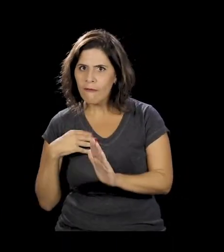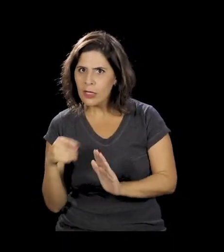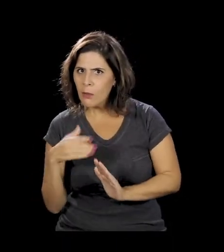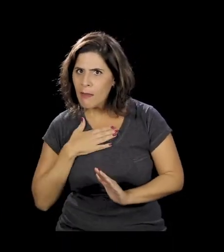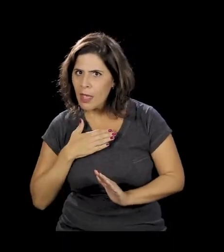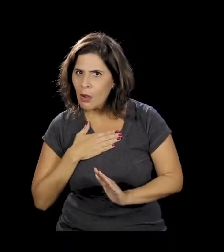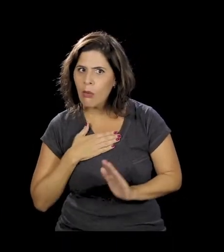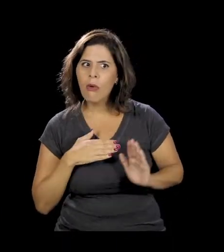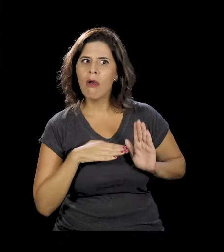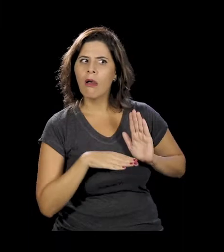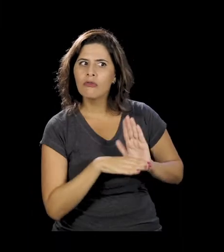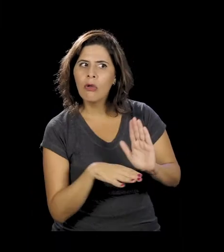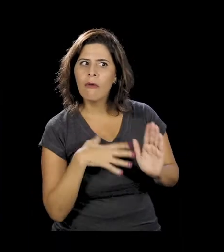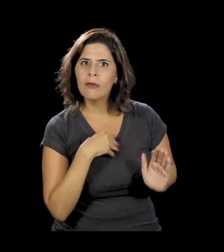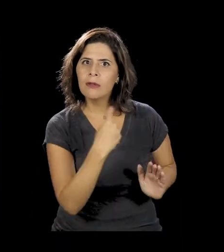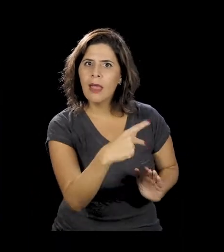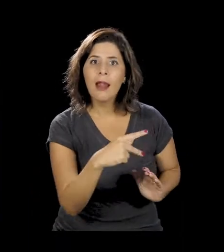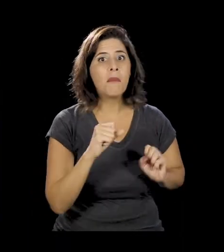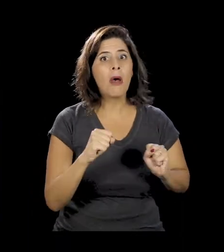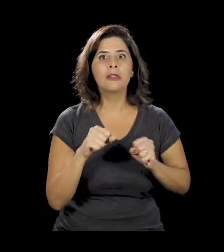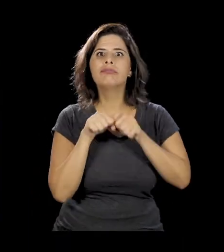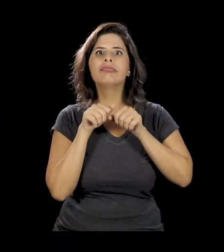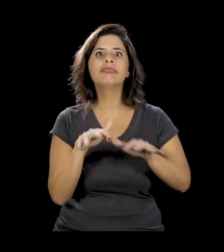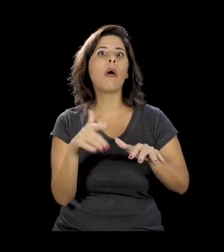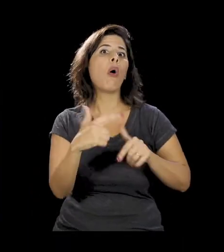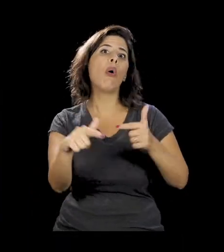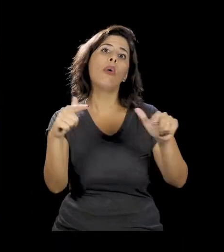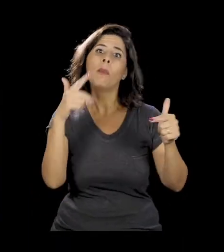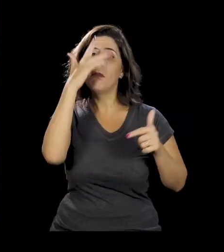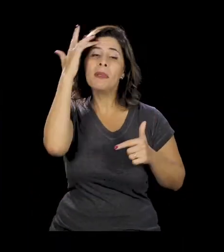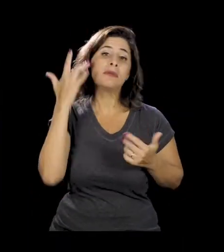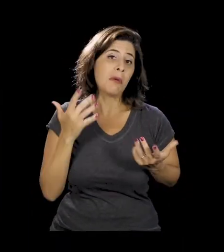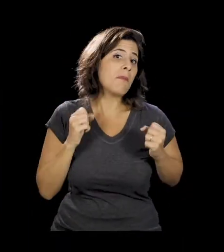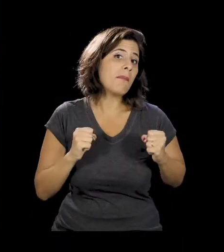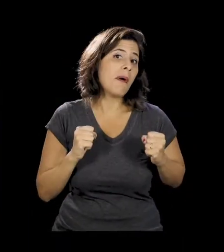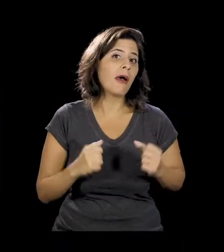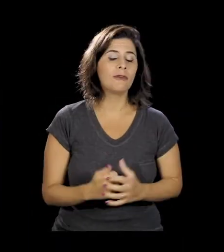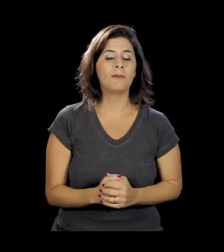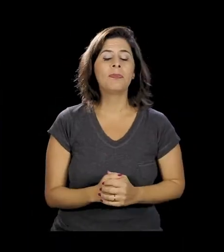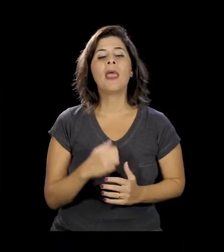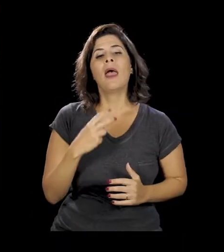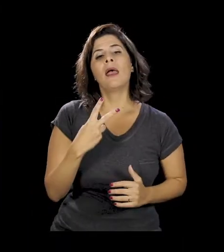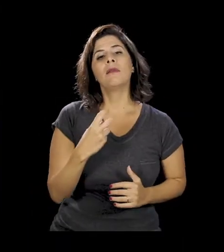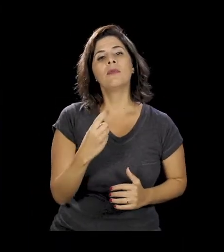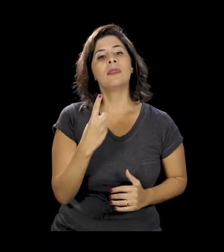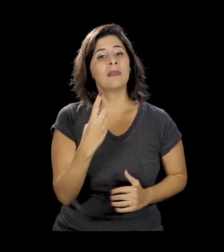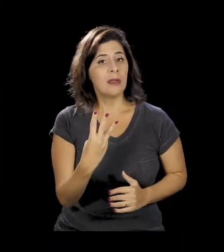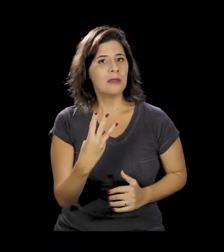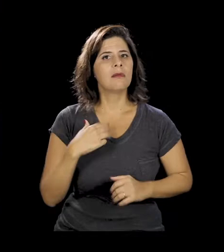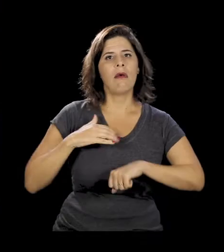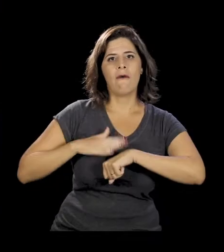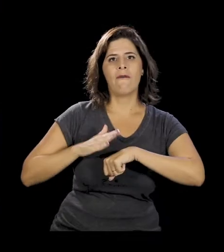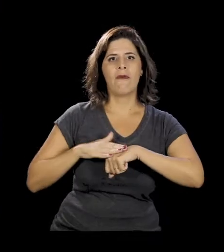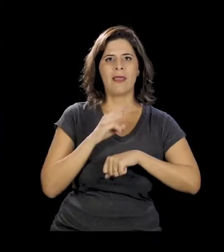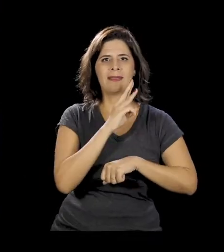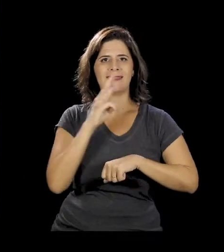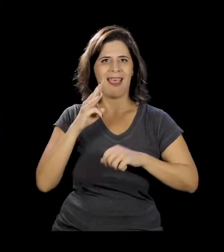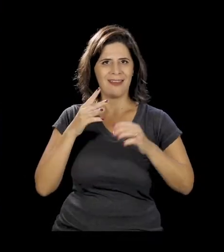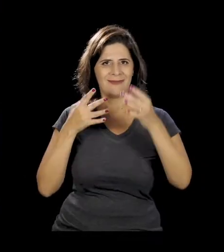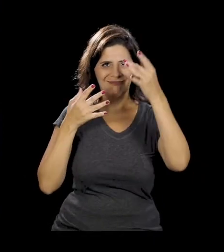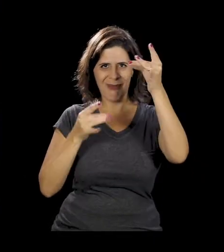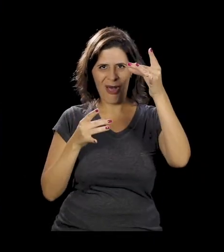ajuda ela, pode ajudar outras pessoas. Em 2013, eu fiz o blog, compartilhando essas experiências, esses desenhos.